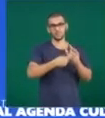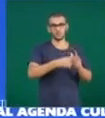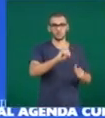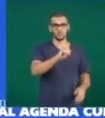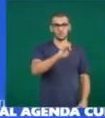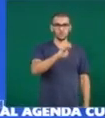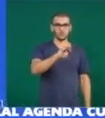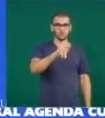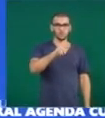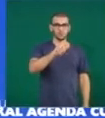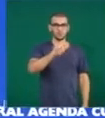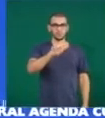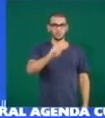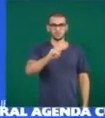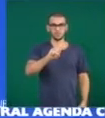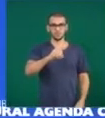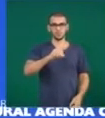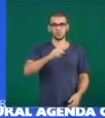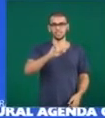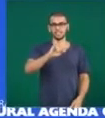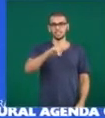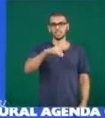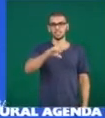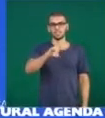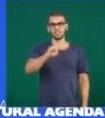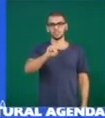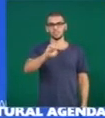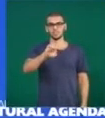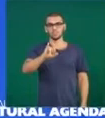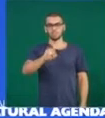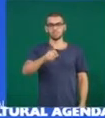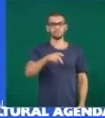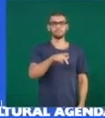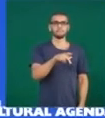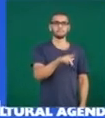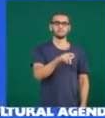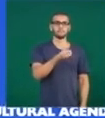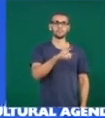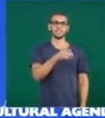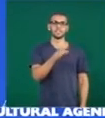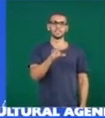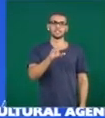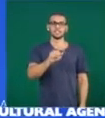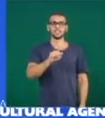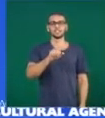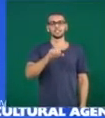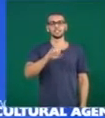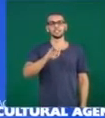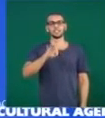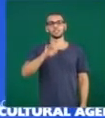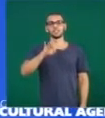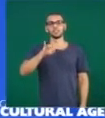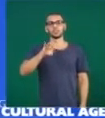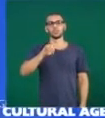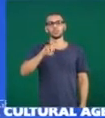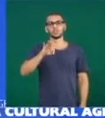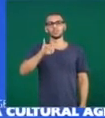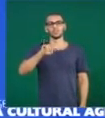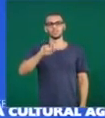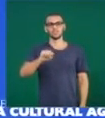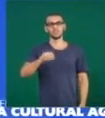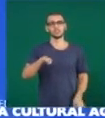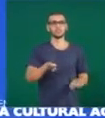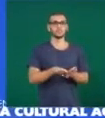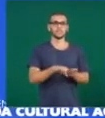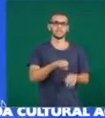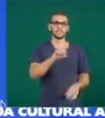assinada por Paulo Augusto, Praça Ceteótica, da artista Andressa Boel, e Sr. Joaquim, que mostra os